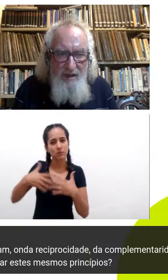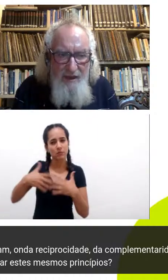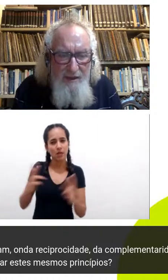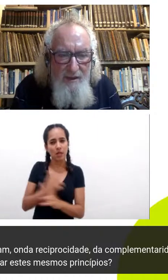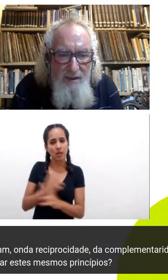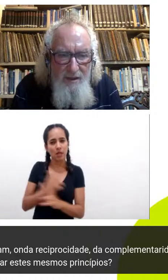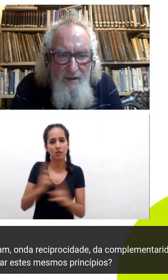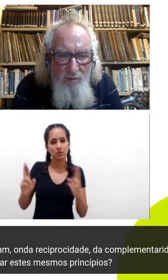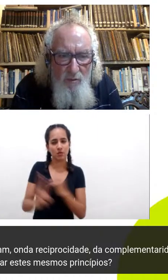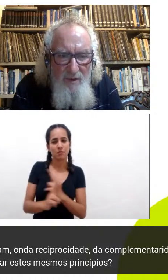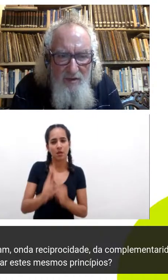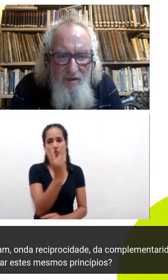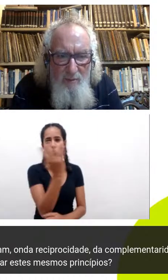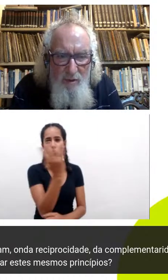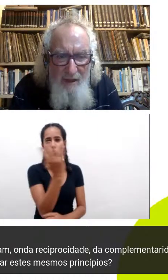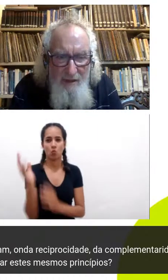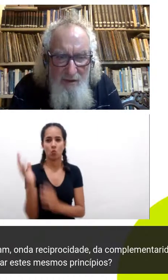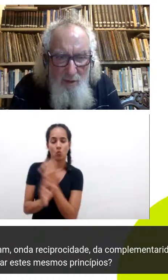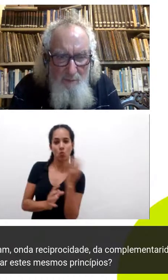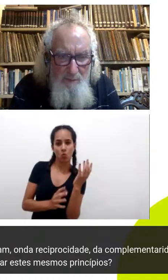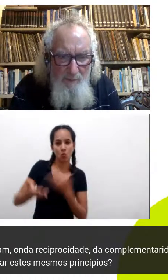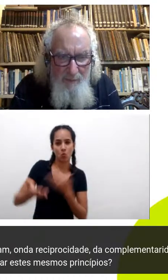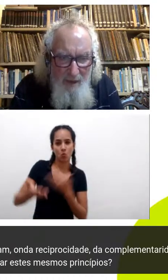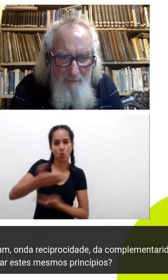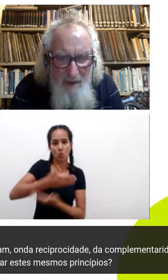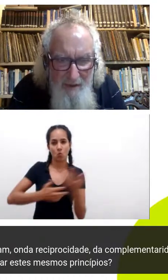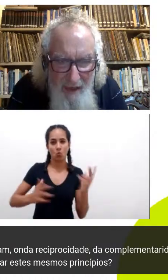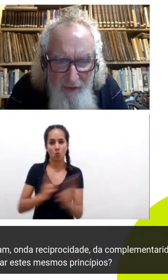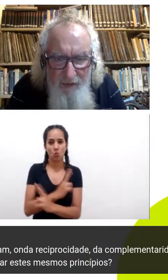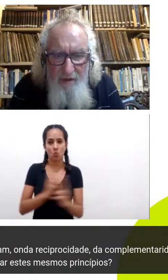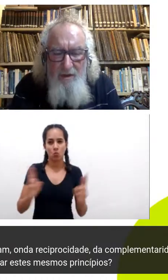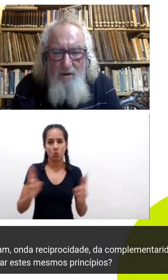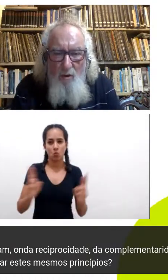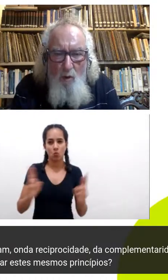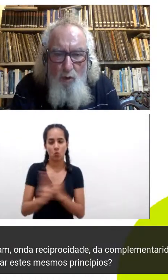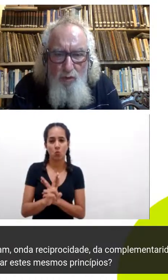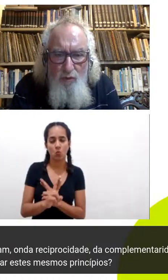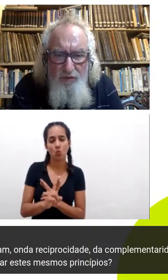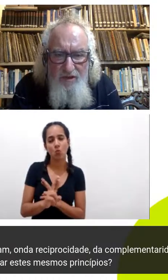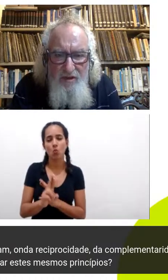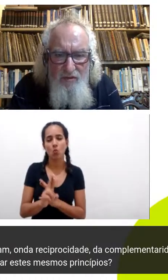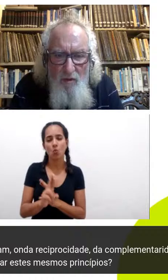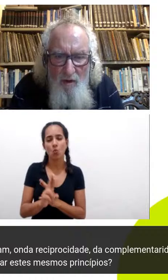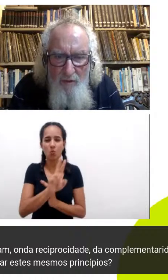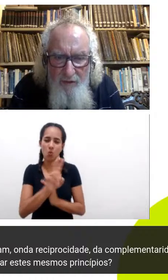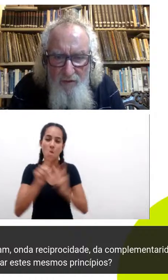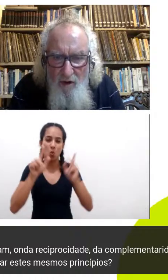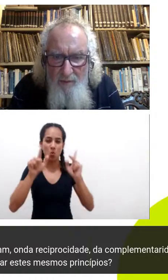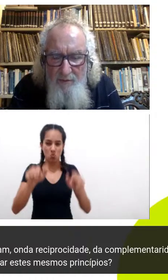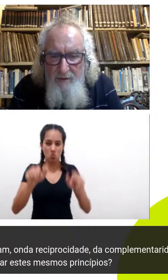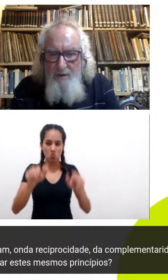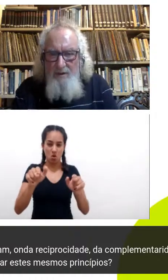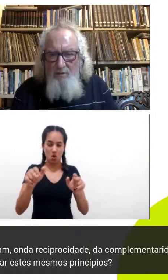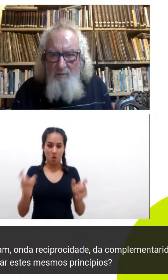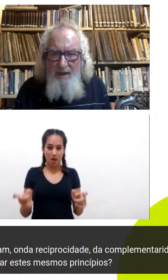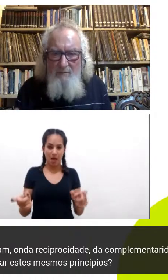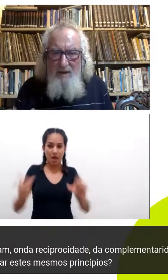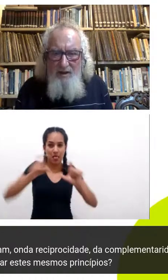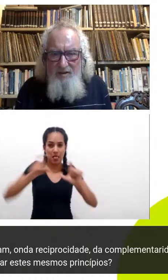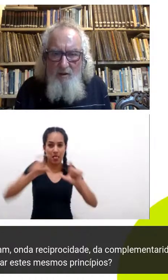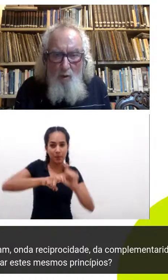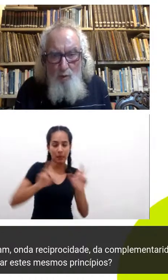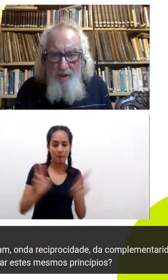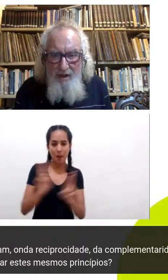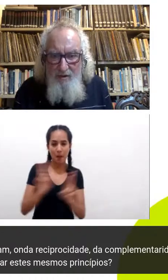natureza né então do princípio da interdependência outros se desdobram eu não